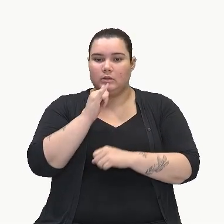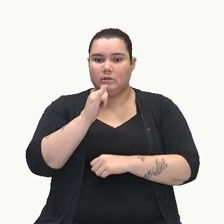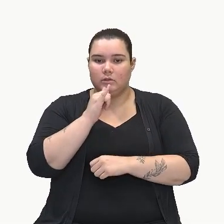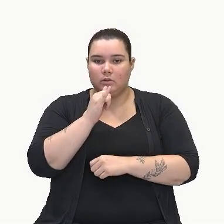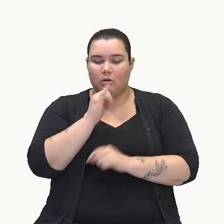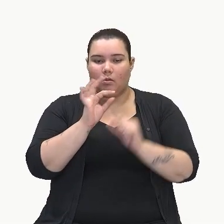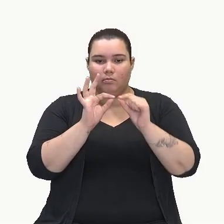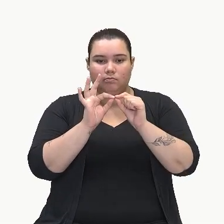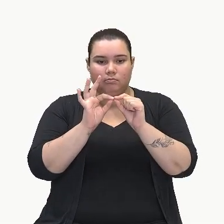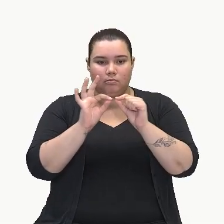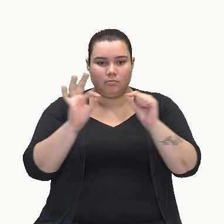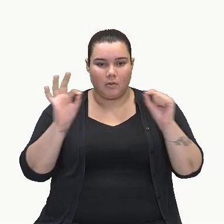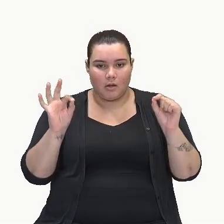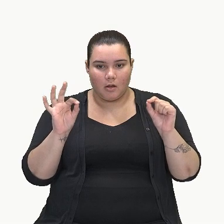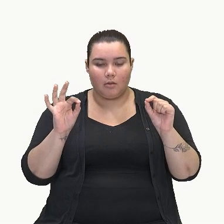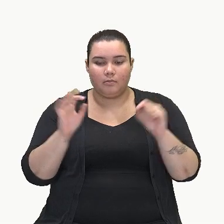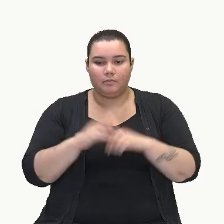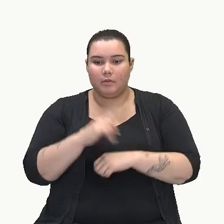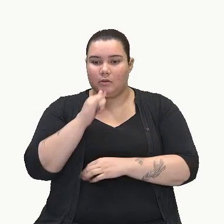área aqui,